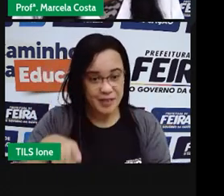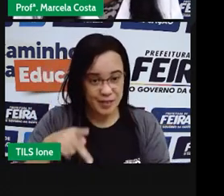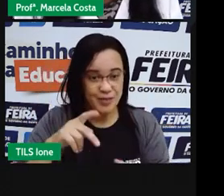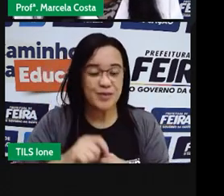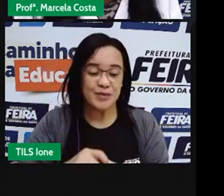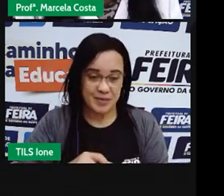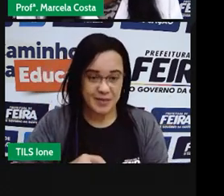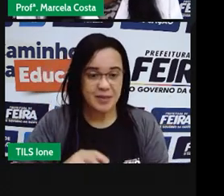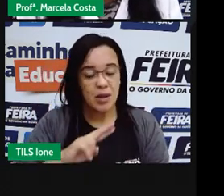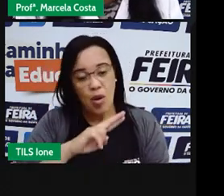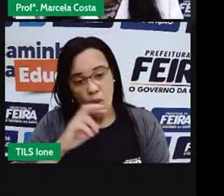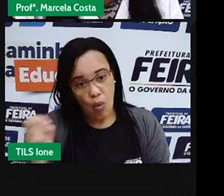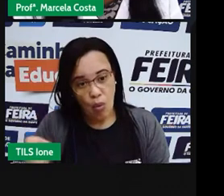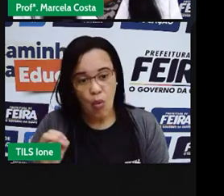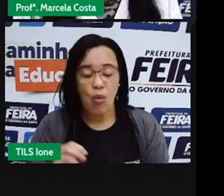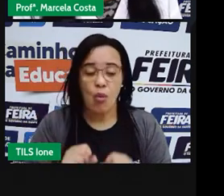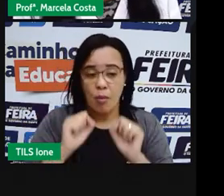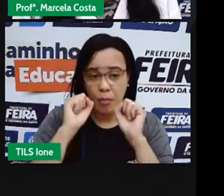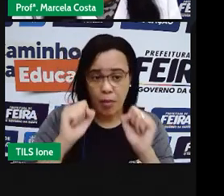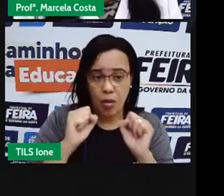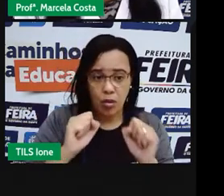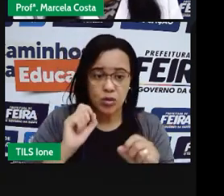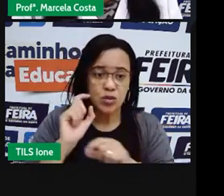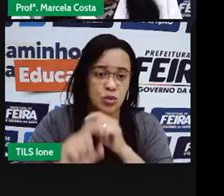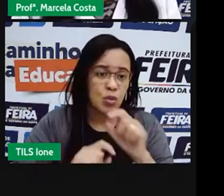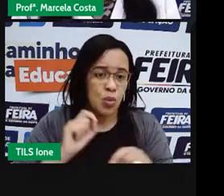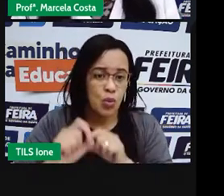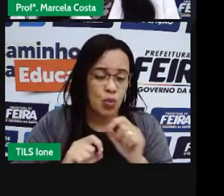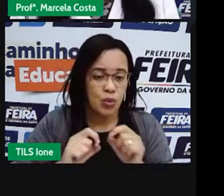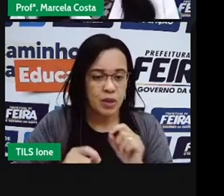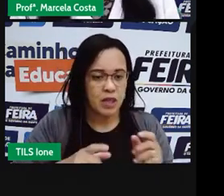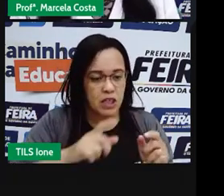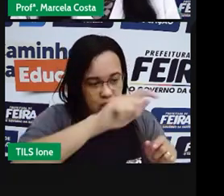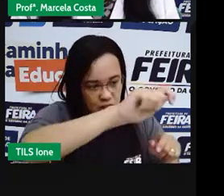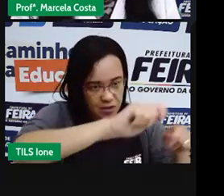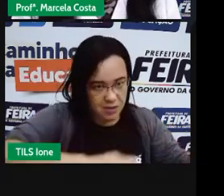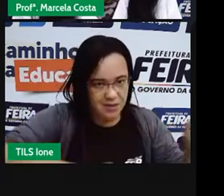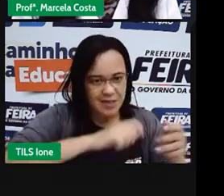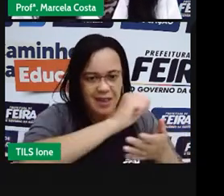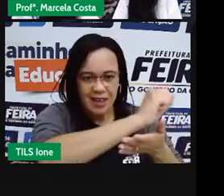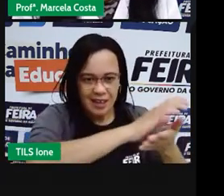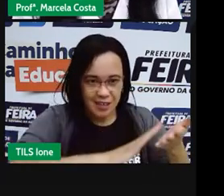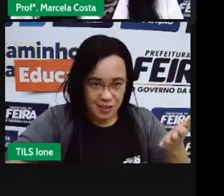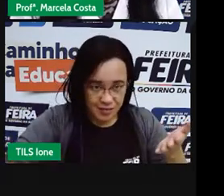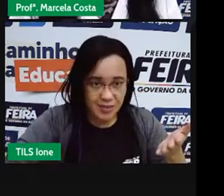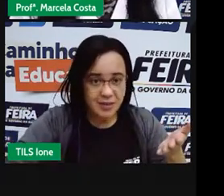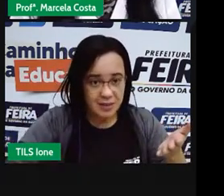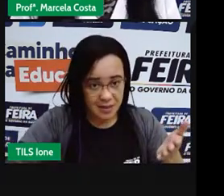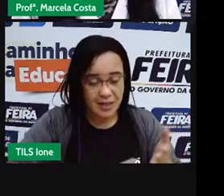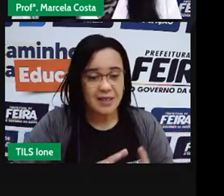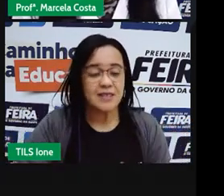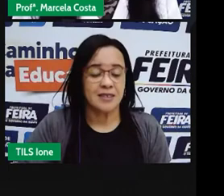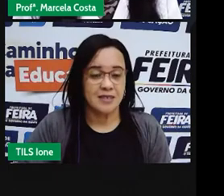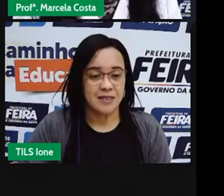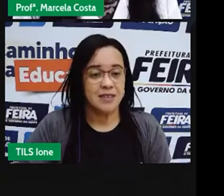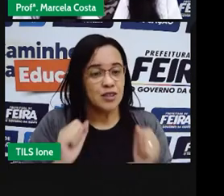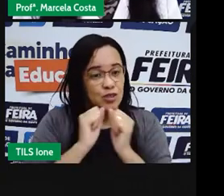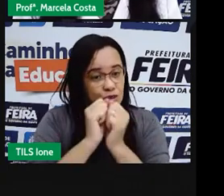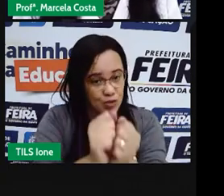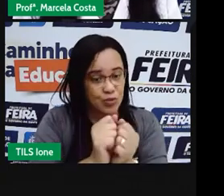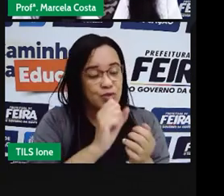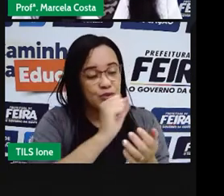destacar ali acima do seu caderno que faz uma atividade e encaminhar com as outras atividades que você recebeu.